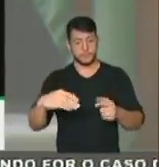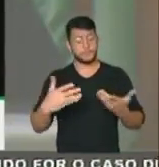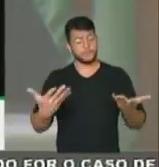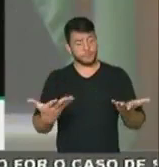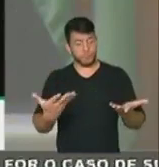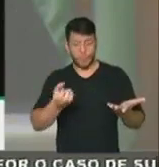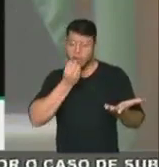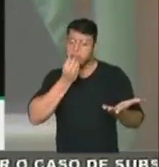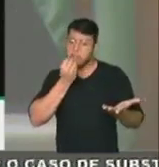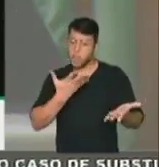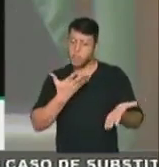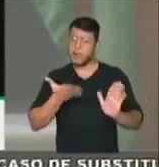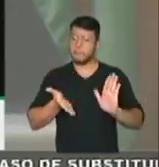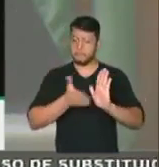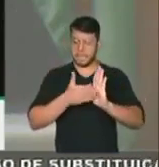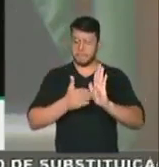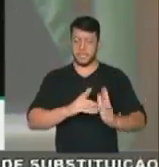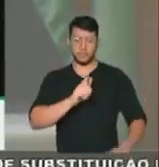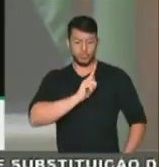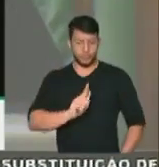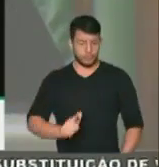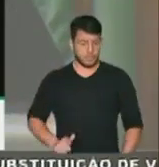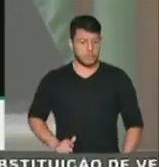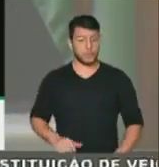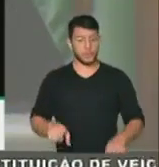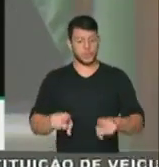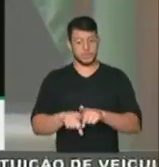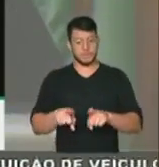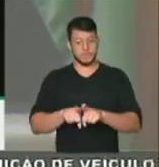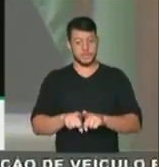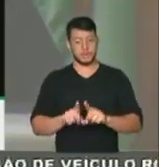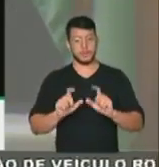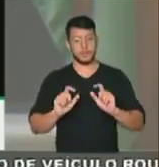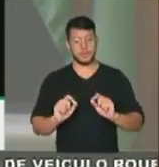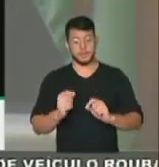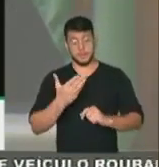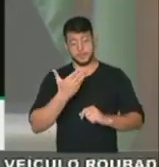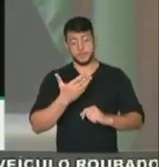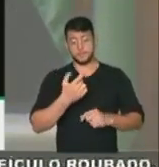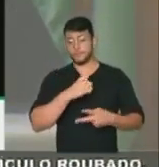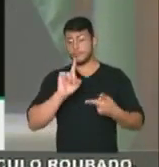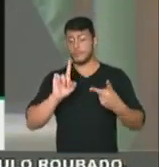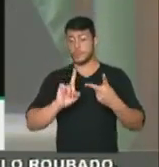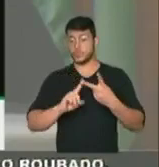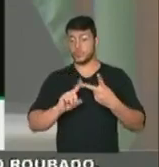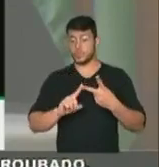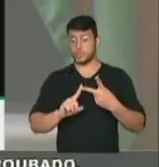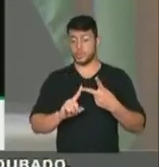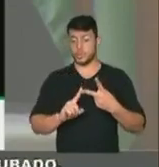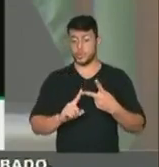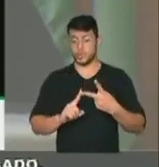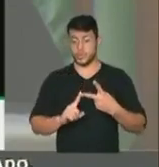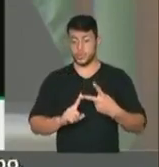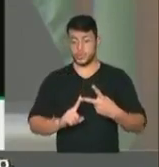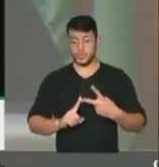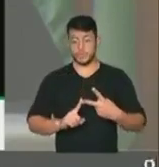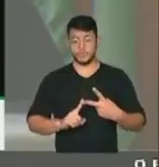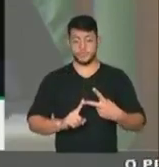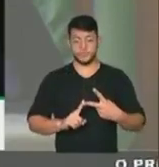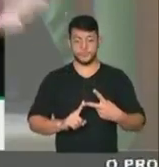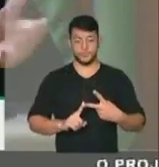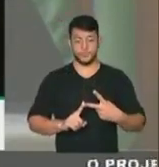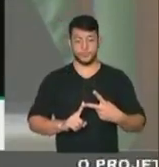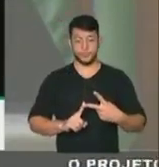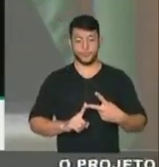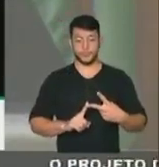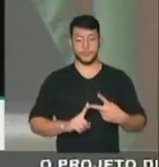parabenizar não apenas o governador, mas o povo de Salgueiro e o governador Paulo Câmara. O outro é que, como alguém que nasceu